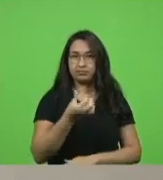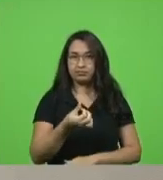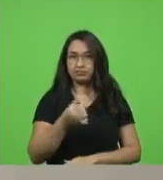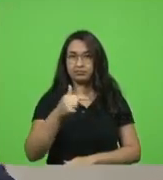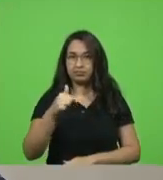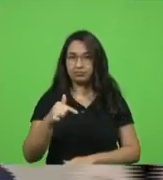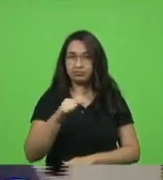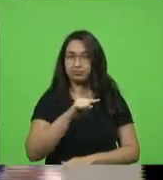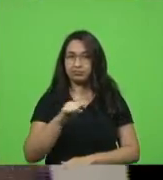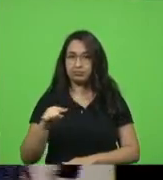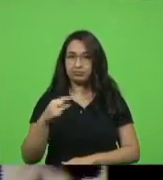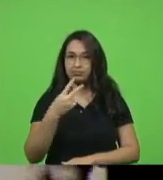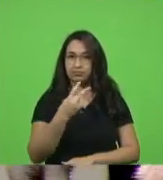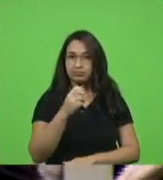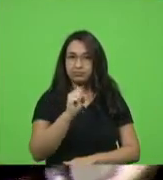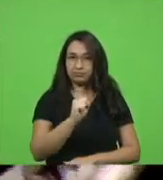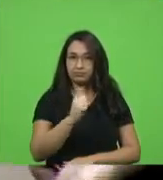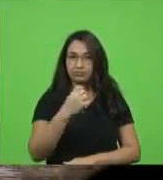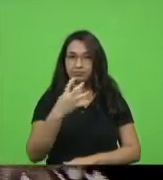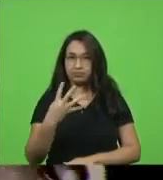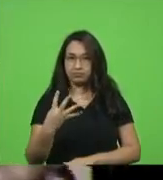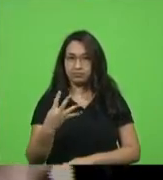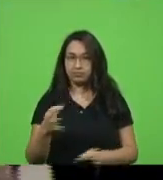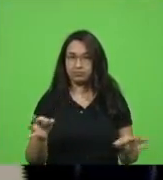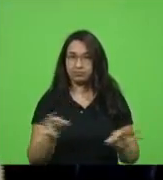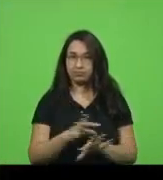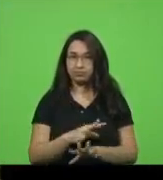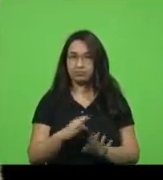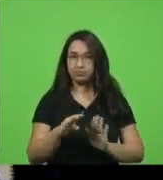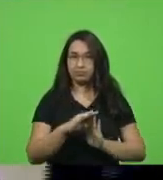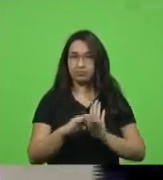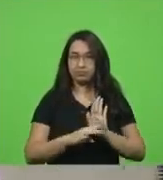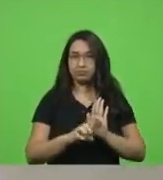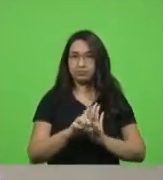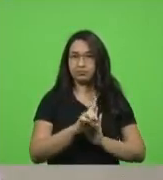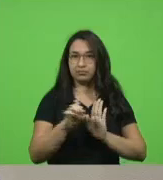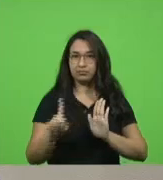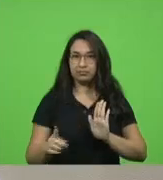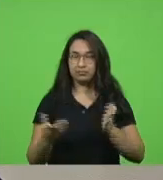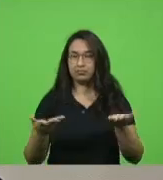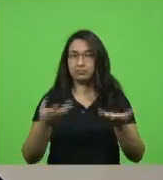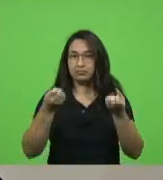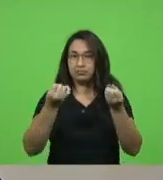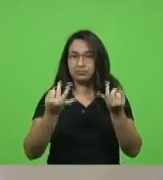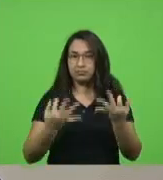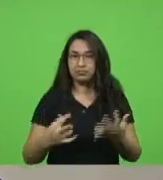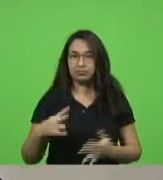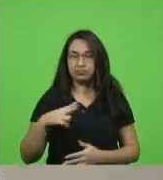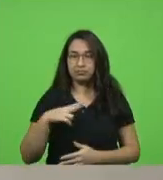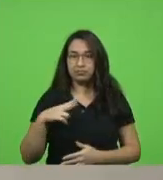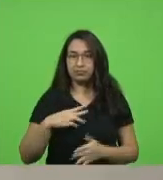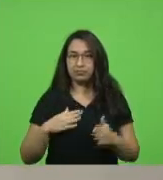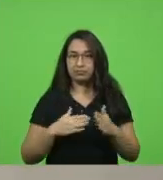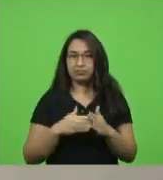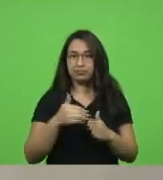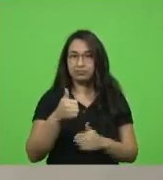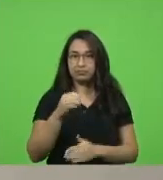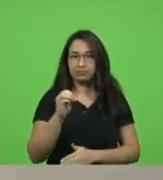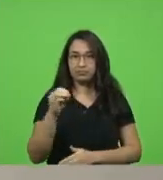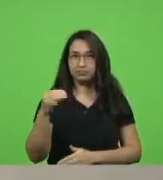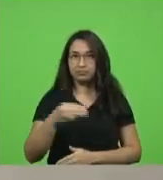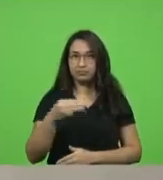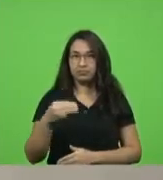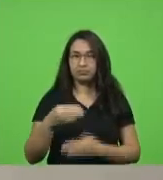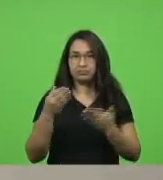284 fim da ordem do dia passamos as explicações pessoais pelo tempo de até 10 minutos falamos da